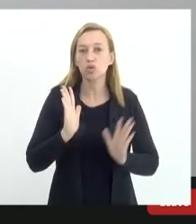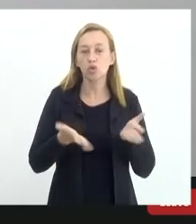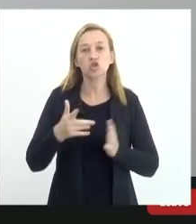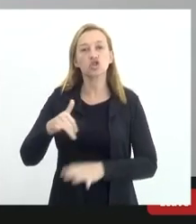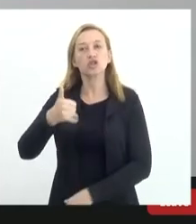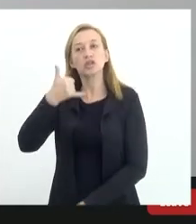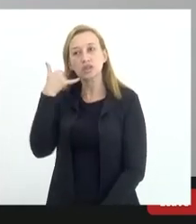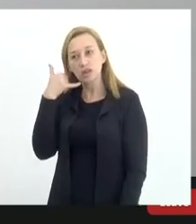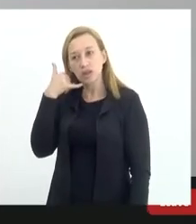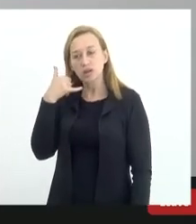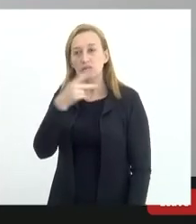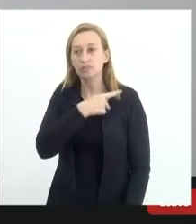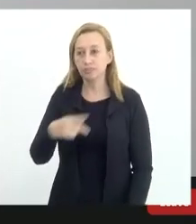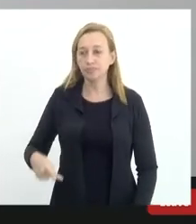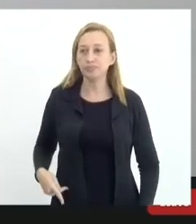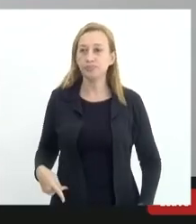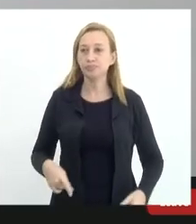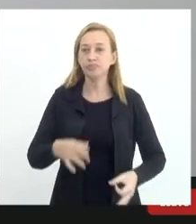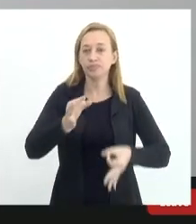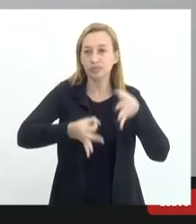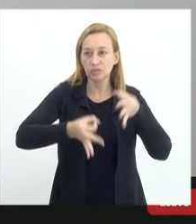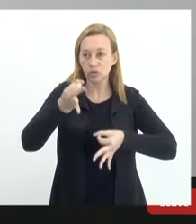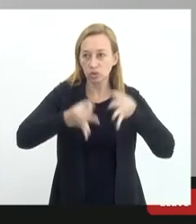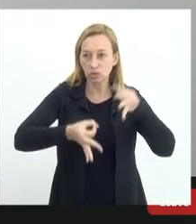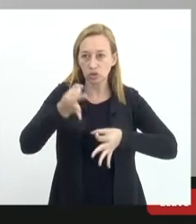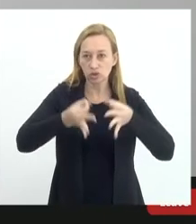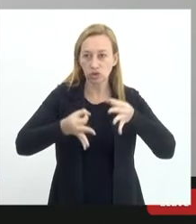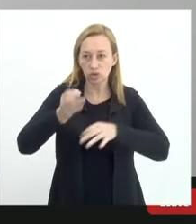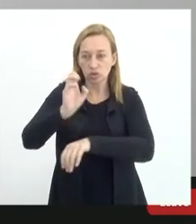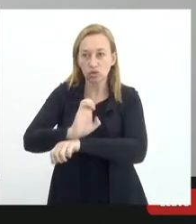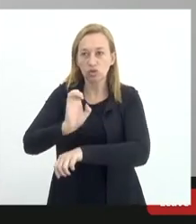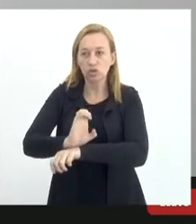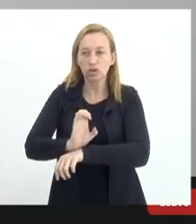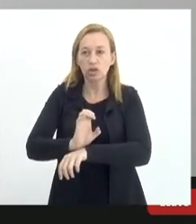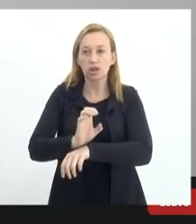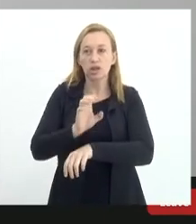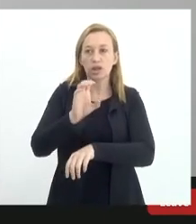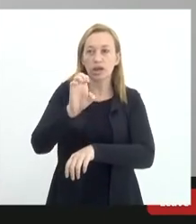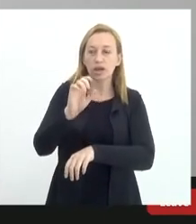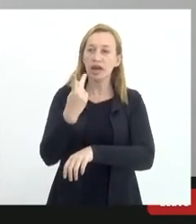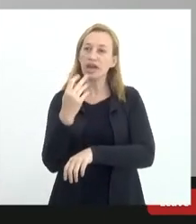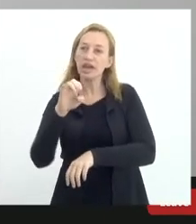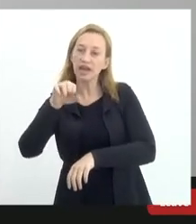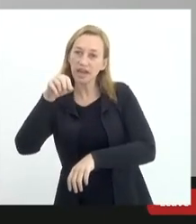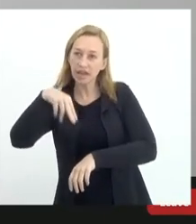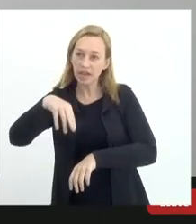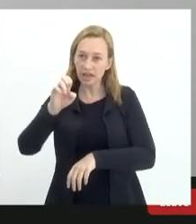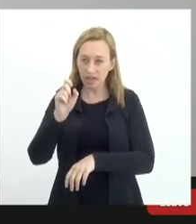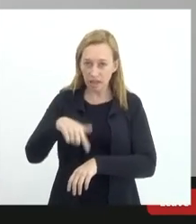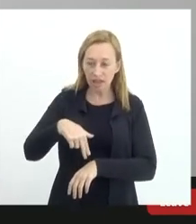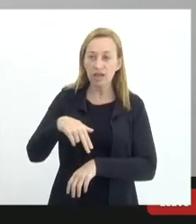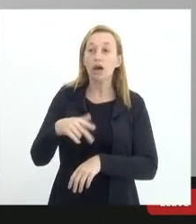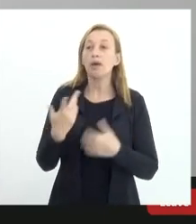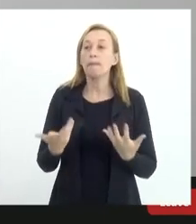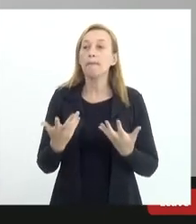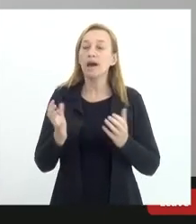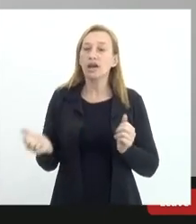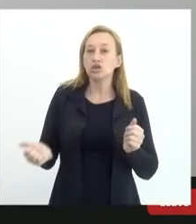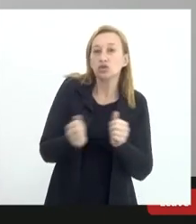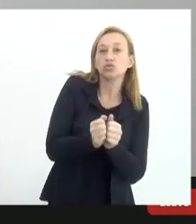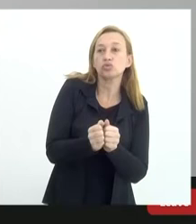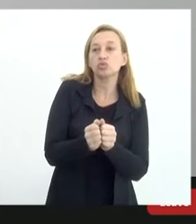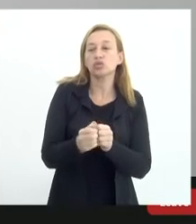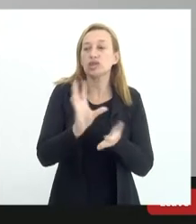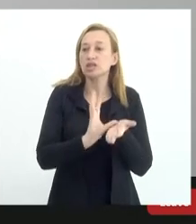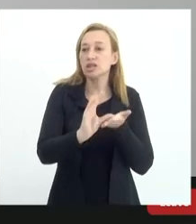ainda para o presidente do Tribunal de Justiça do Estado presidente Henrique Figueira para envolver o poder judiciário também nesse tipo de